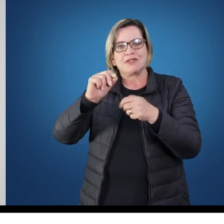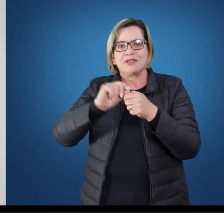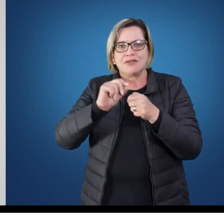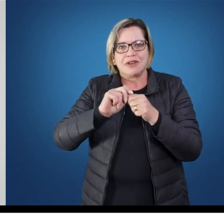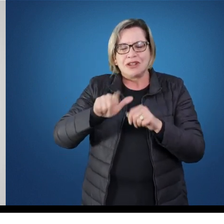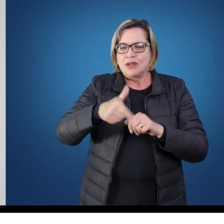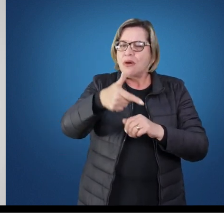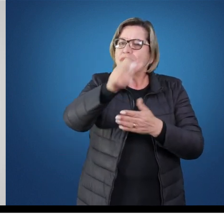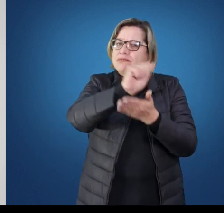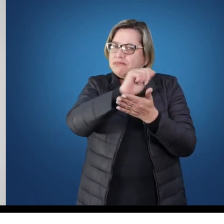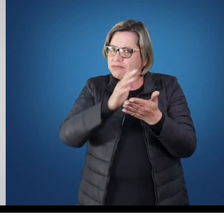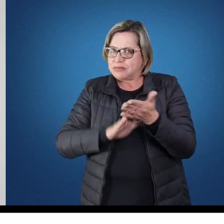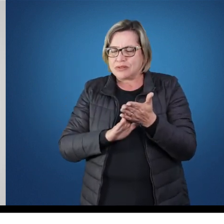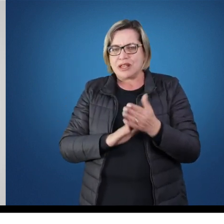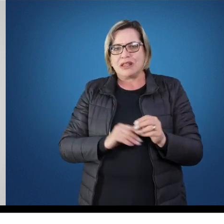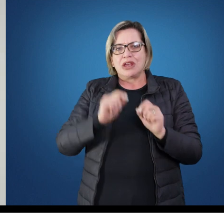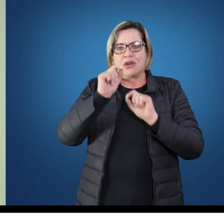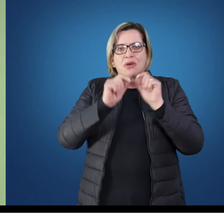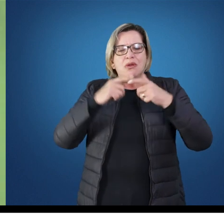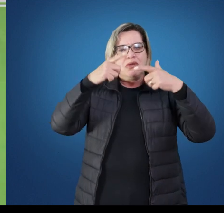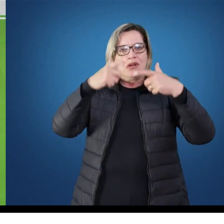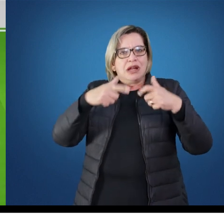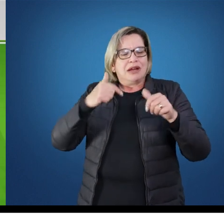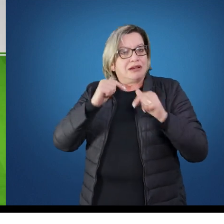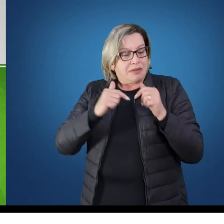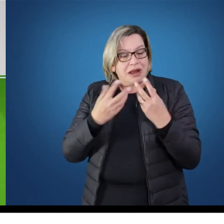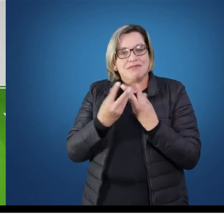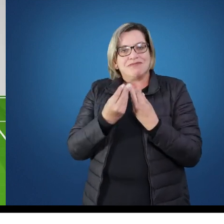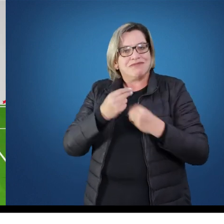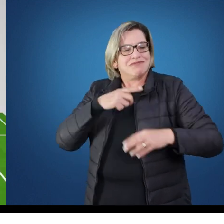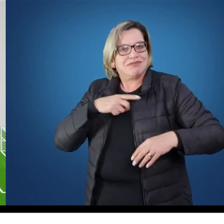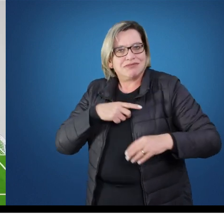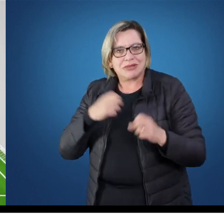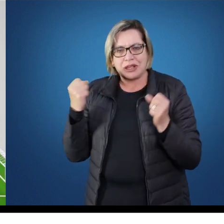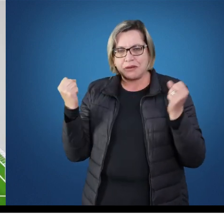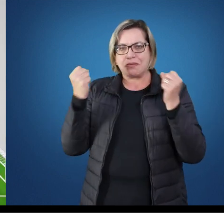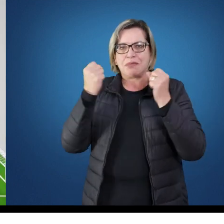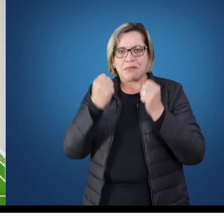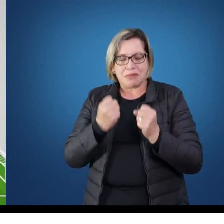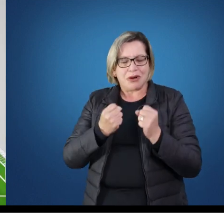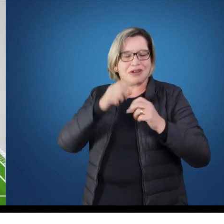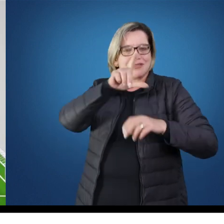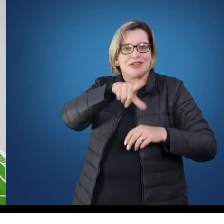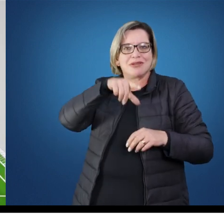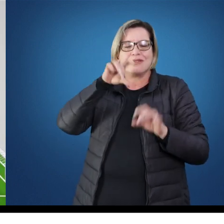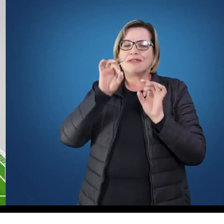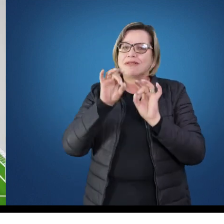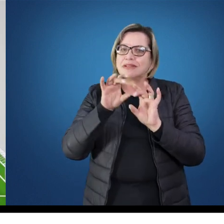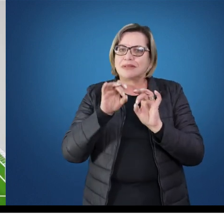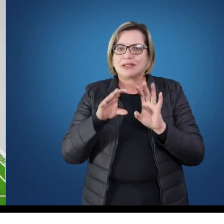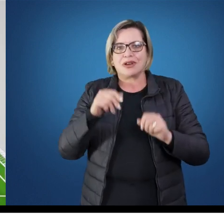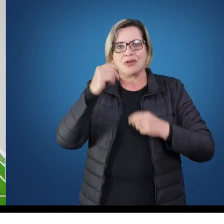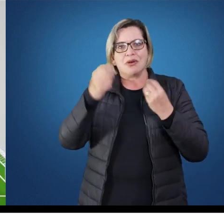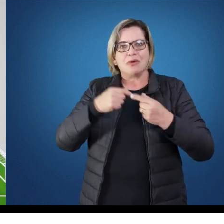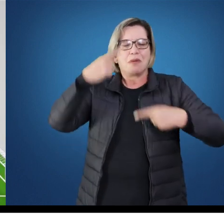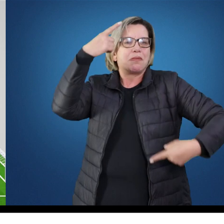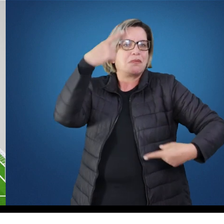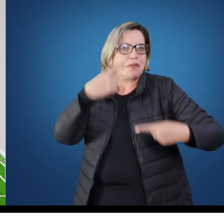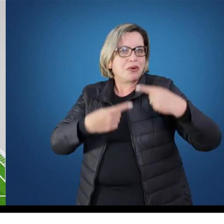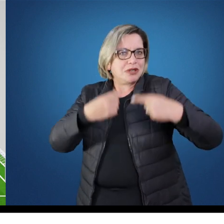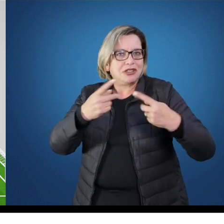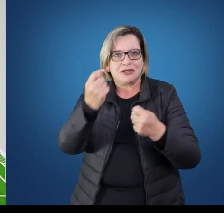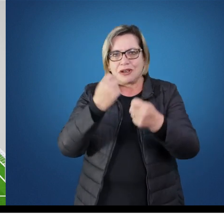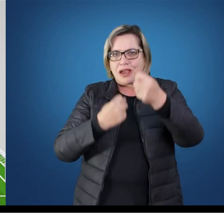entre outras atividades. Seu campo profissional é amplo e é possível escolher áreas especializadas, tais como